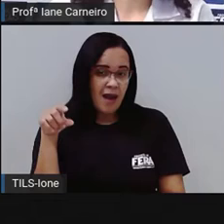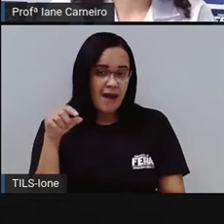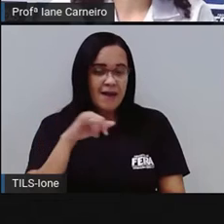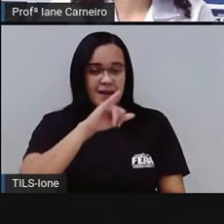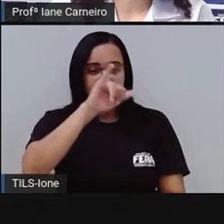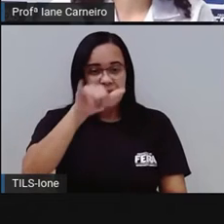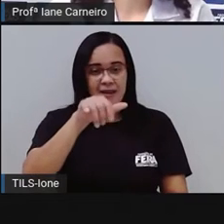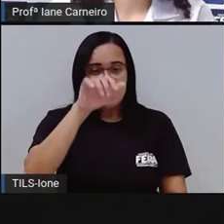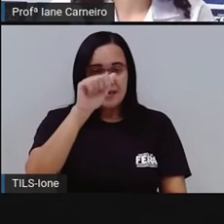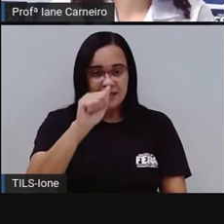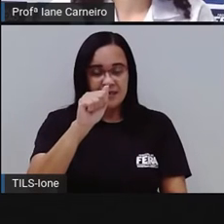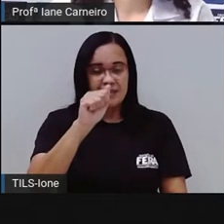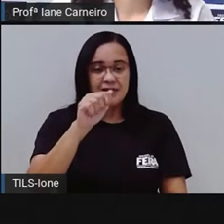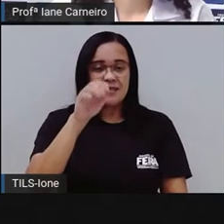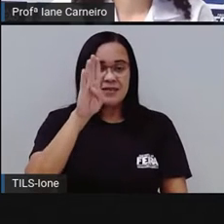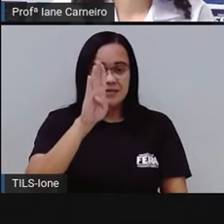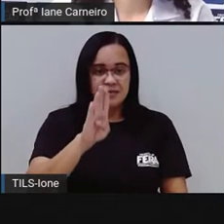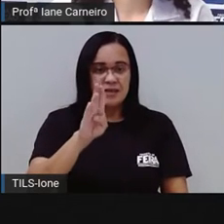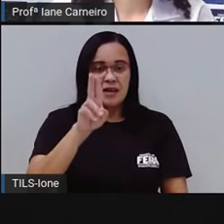Jabuticaba.